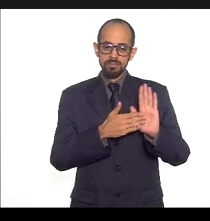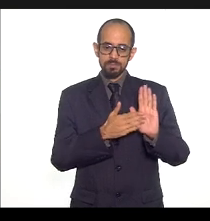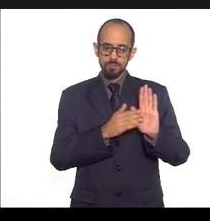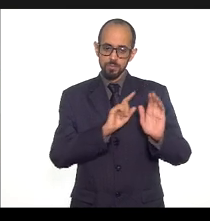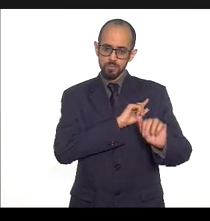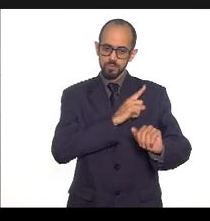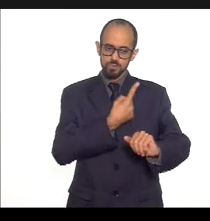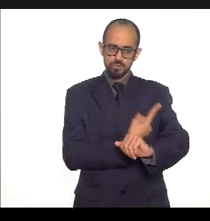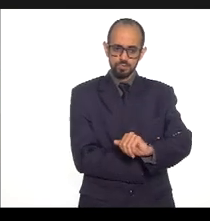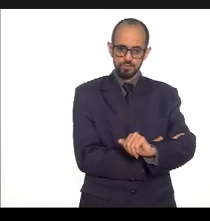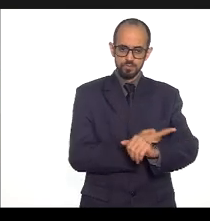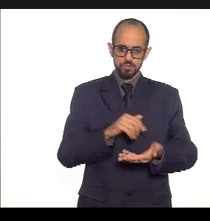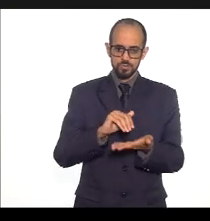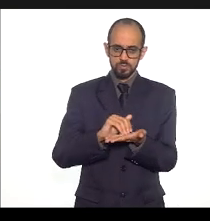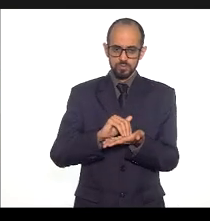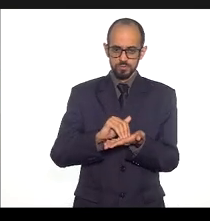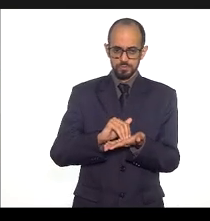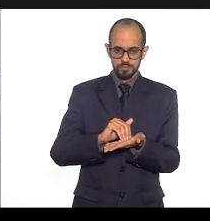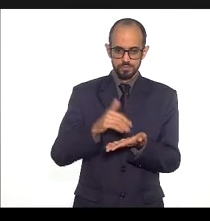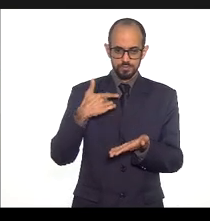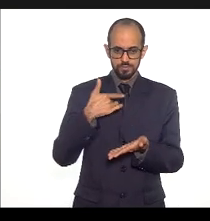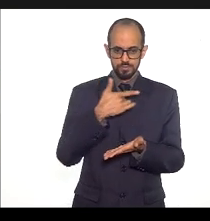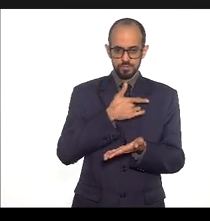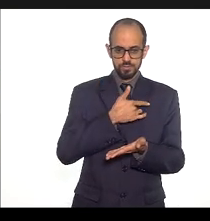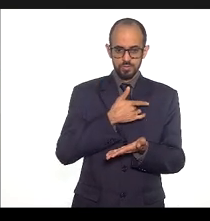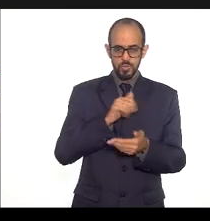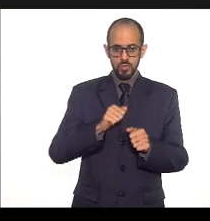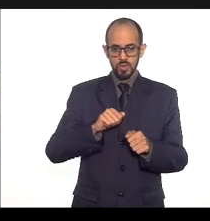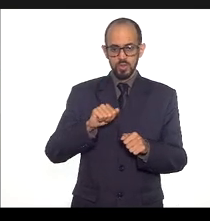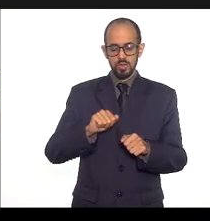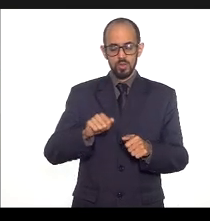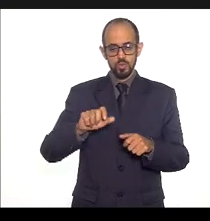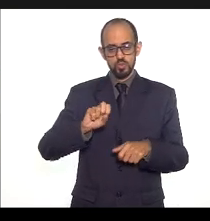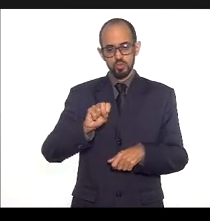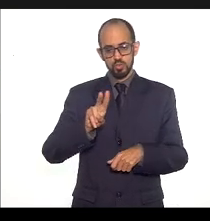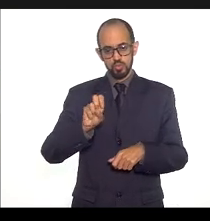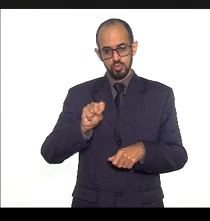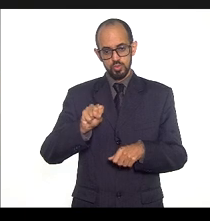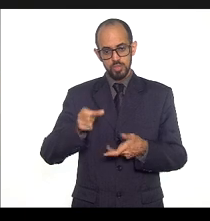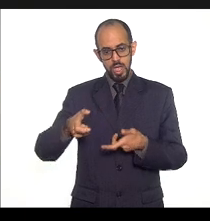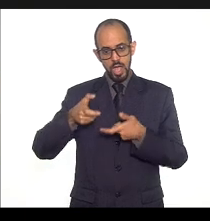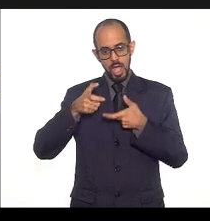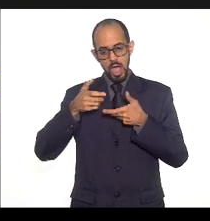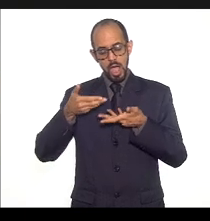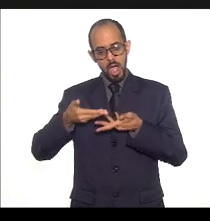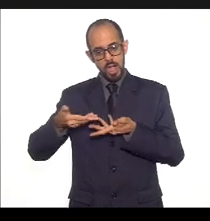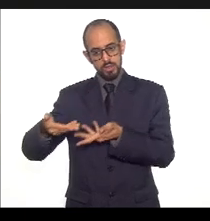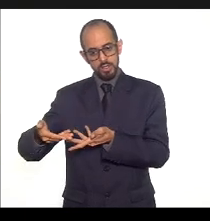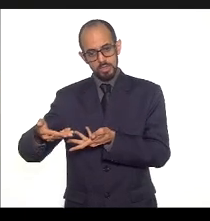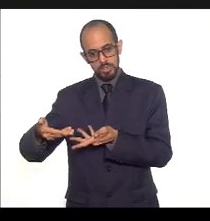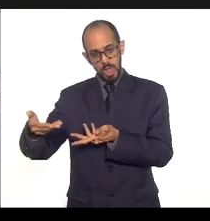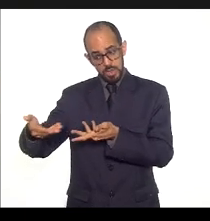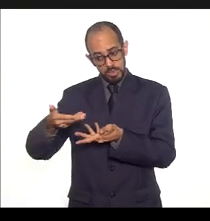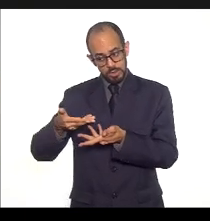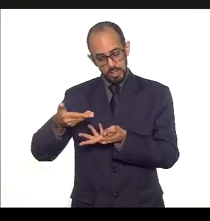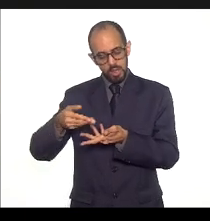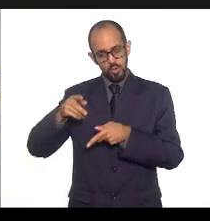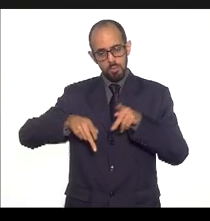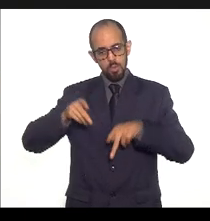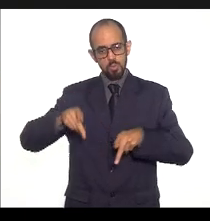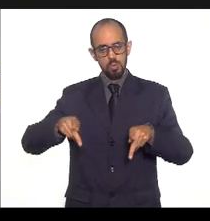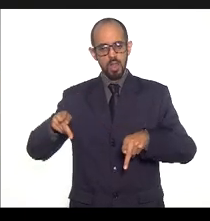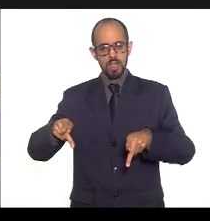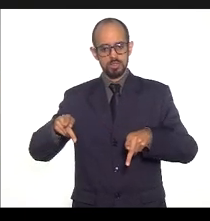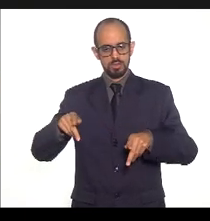SESRJ na gestão do SUS e na governança pública atendendo aos interesses da sociedade os objetivos propostos